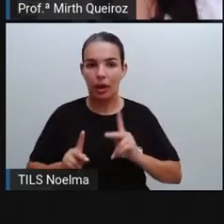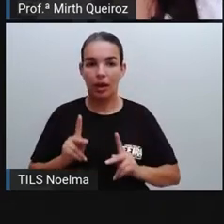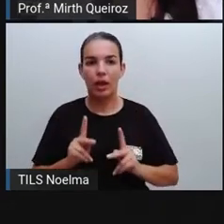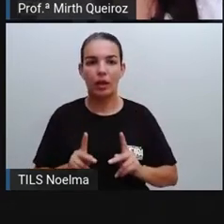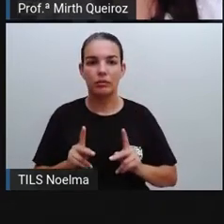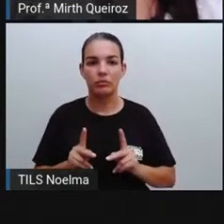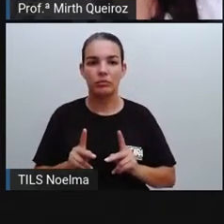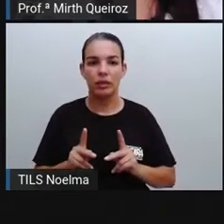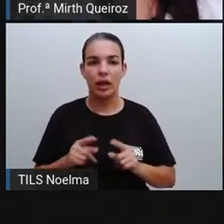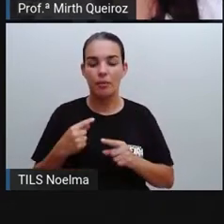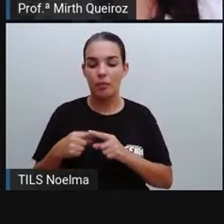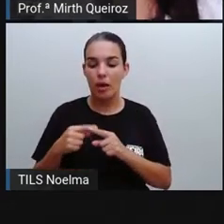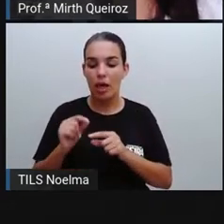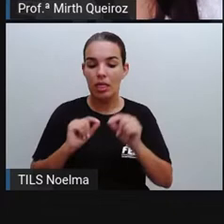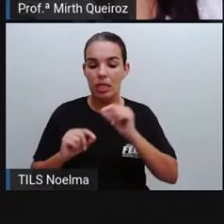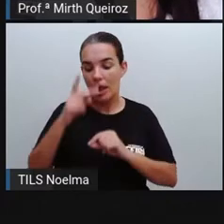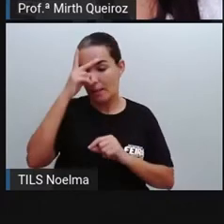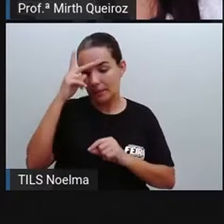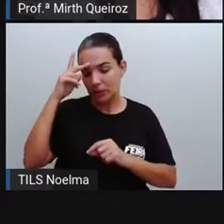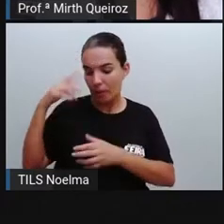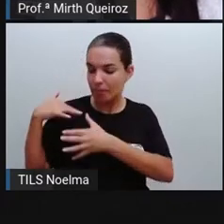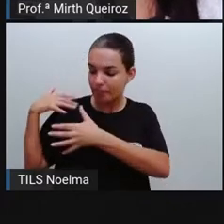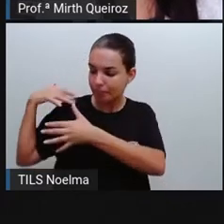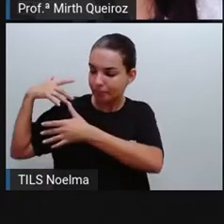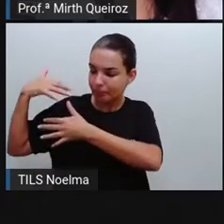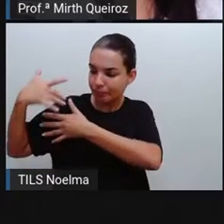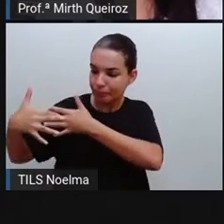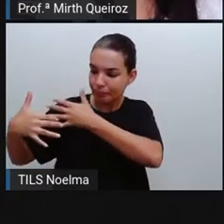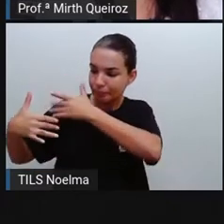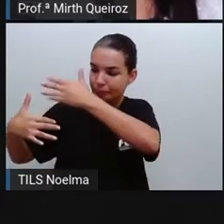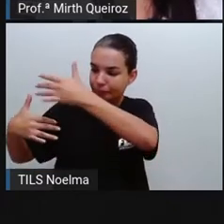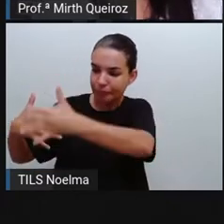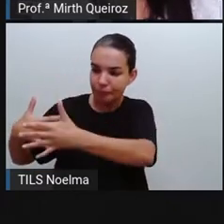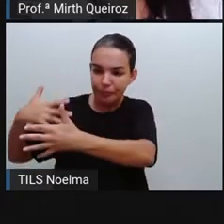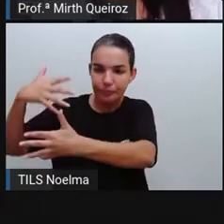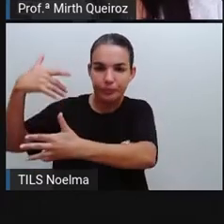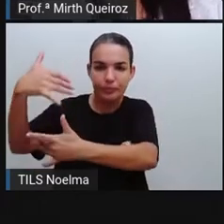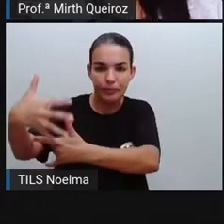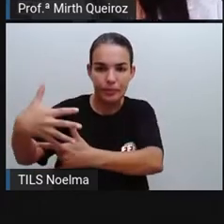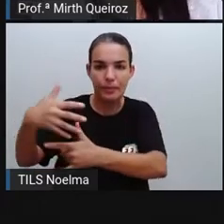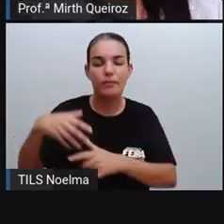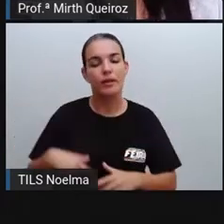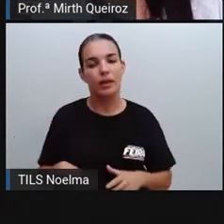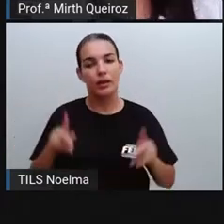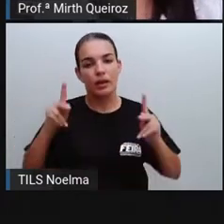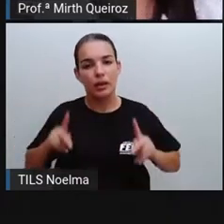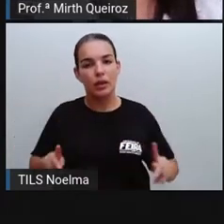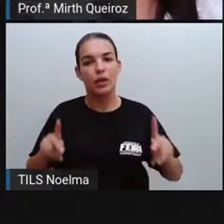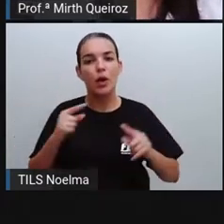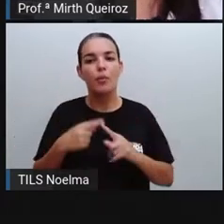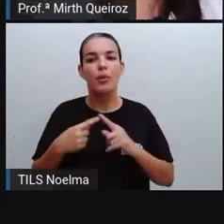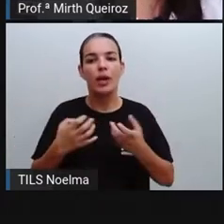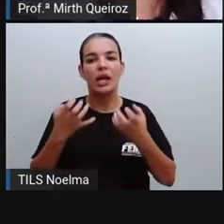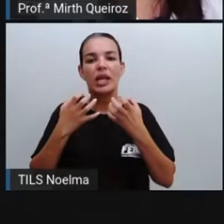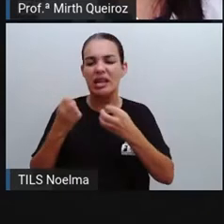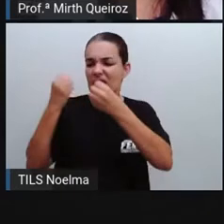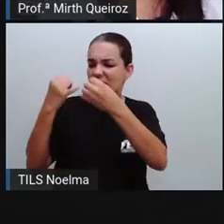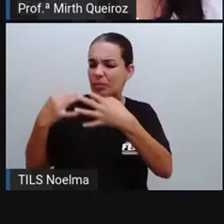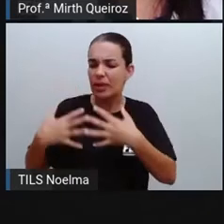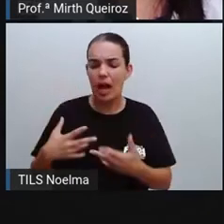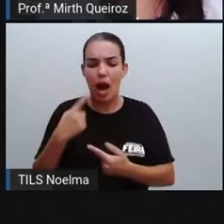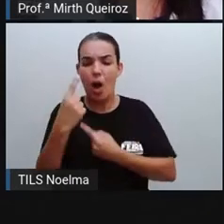que começaram a criar histórias para tentar justificar algo sobrenatural, certo? São